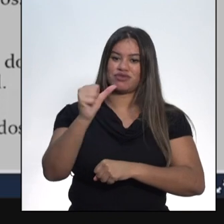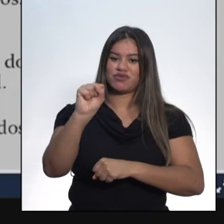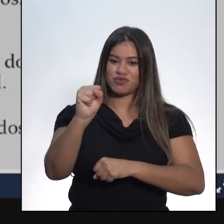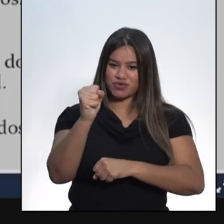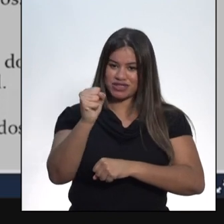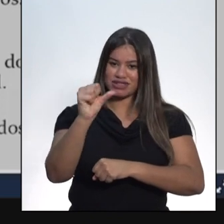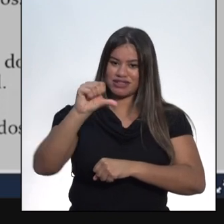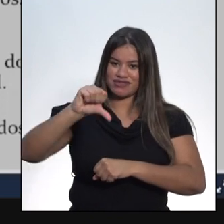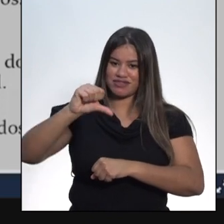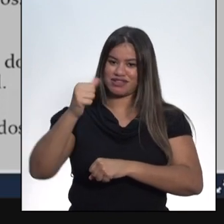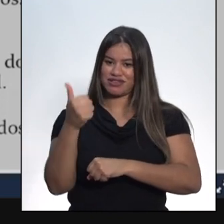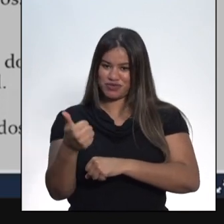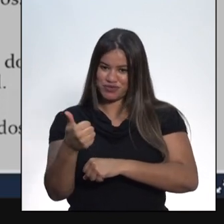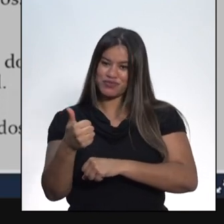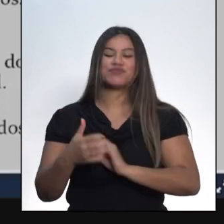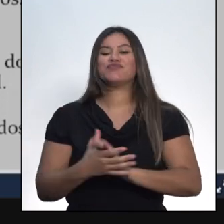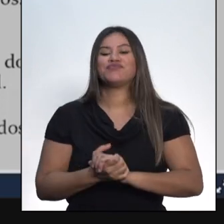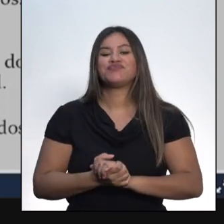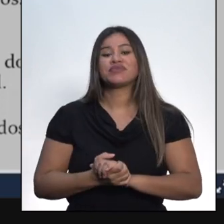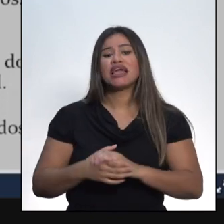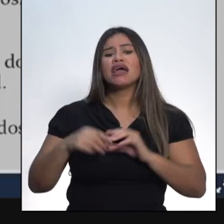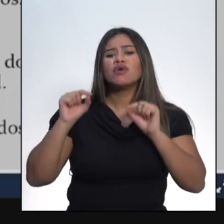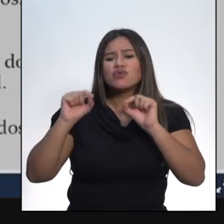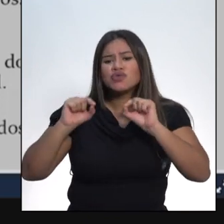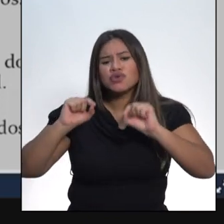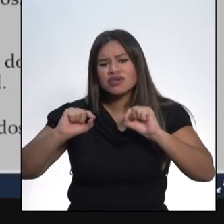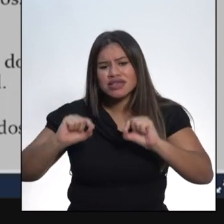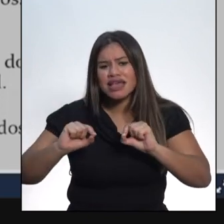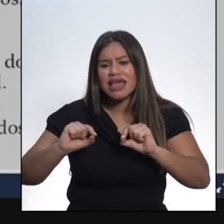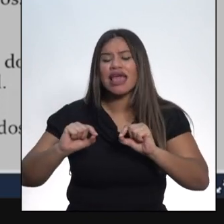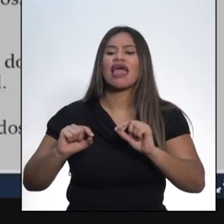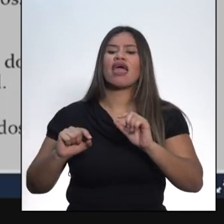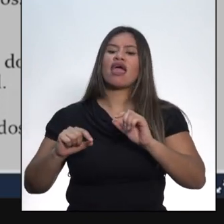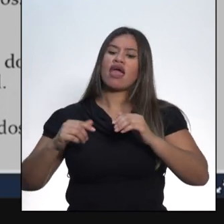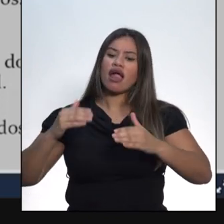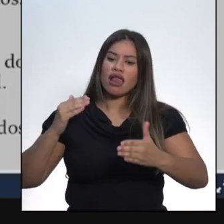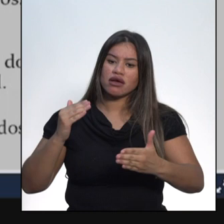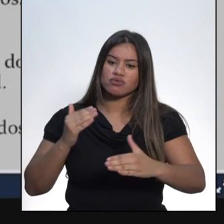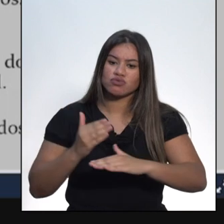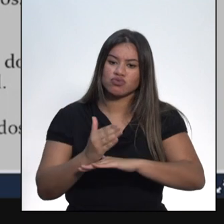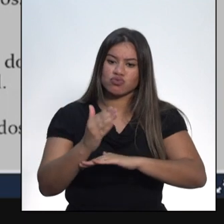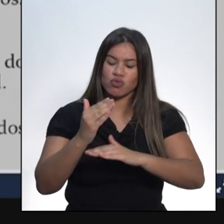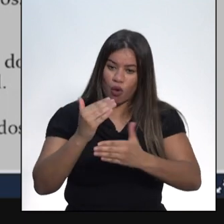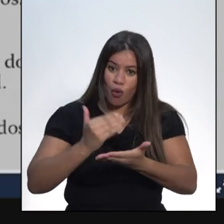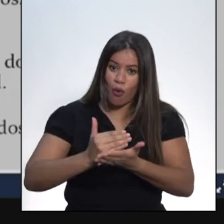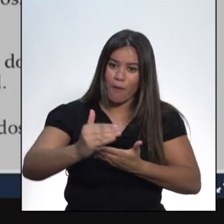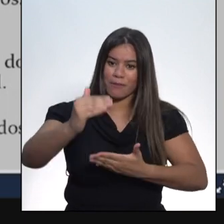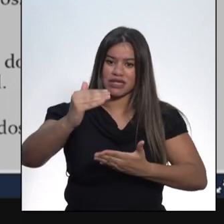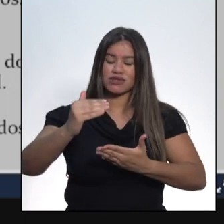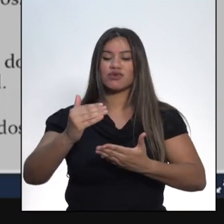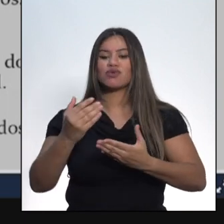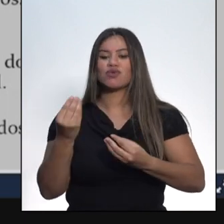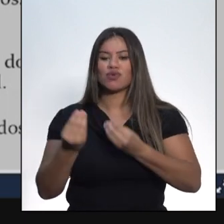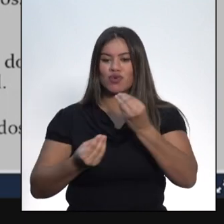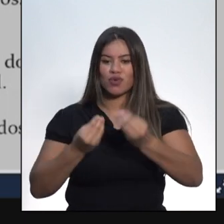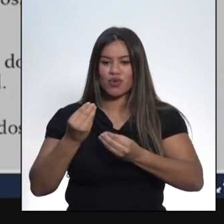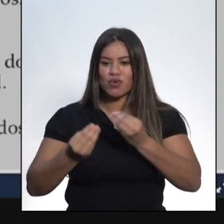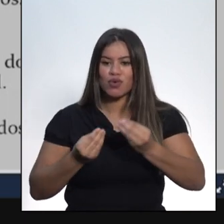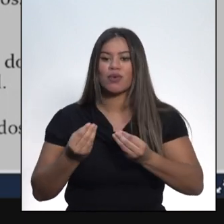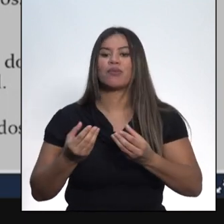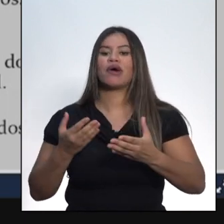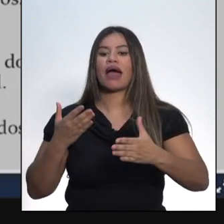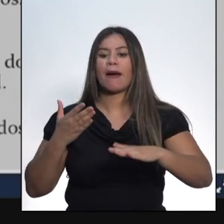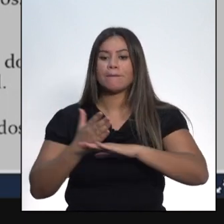promulgada é aquela que entrou em vigor após a sua elaboração e aprovação pelos membros de uma